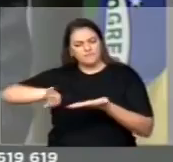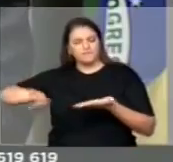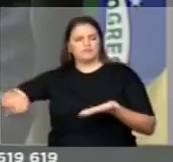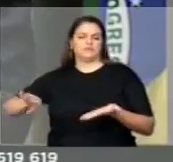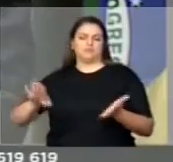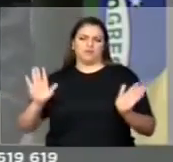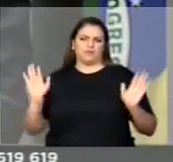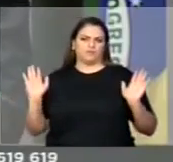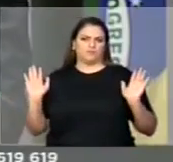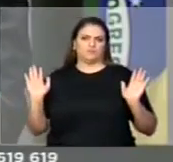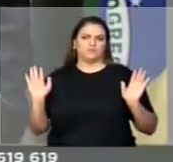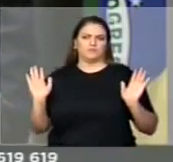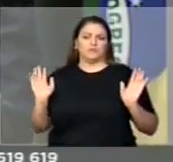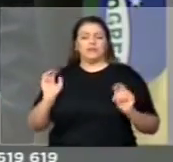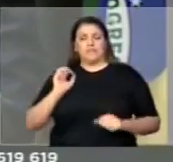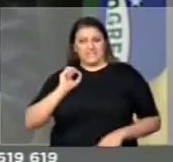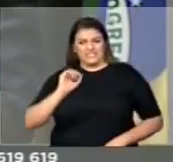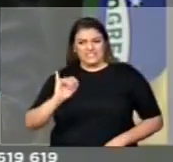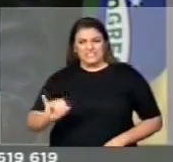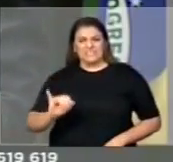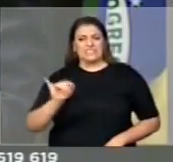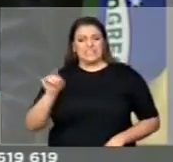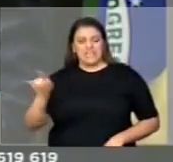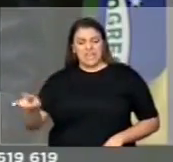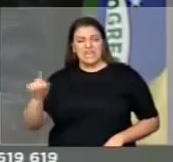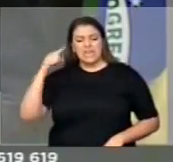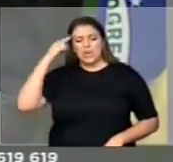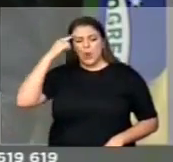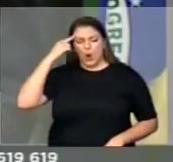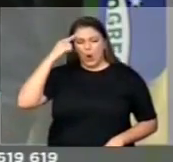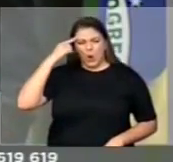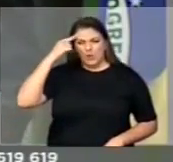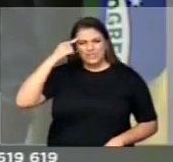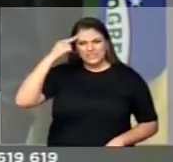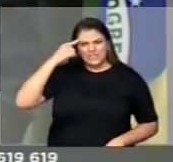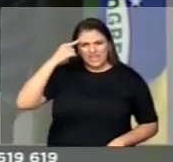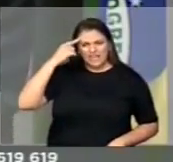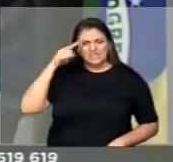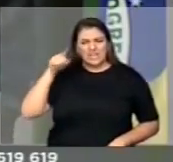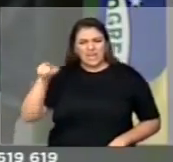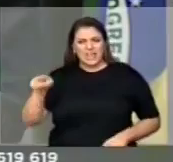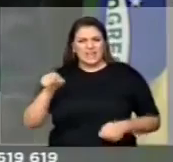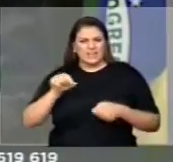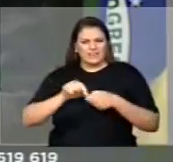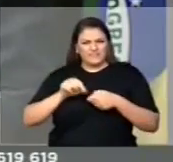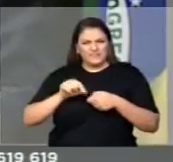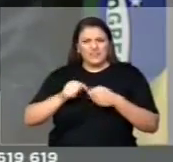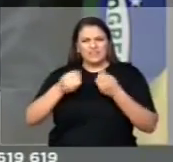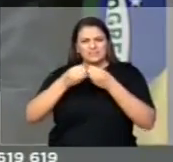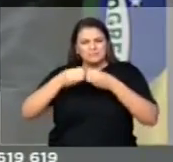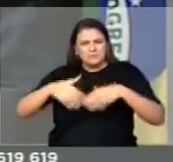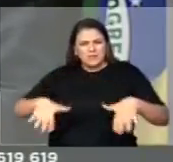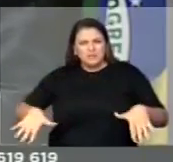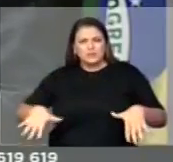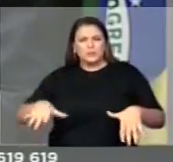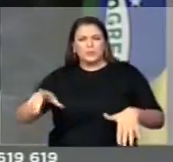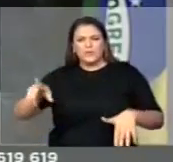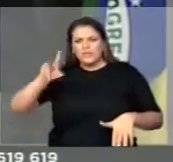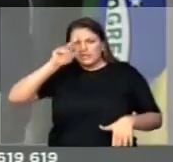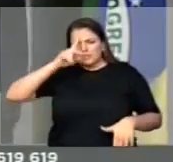Aliás, se ele tivesse consciência do prejuízo que ele deu para si, para a sua família,